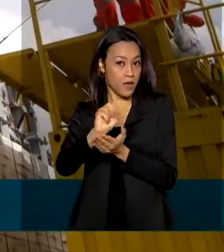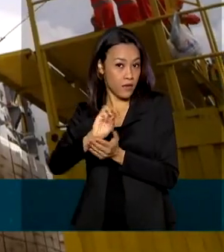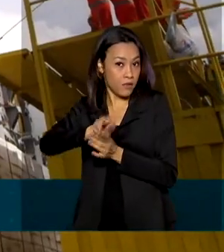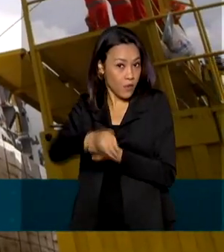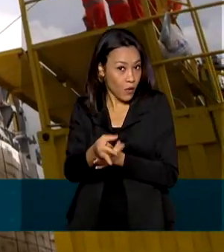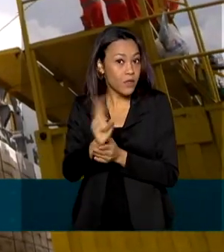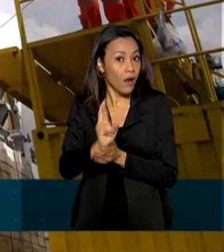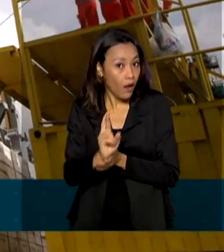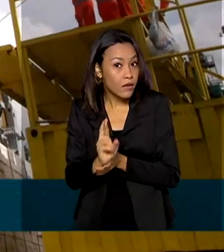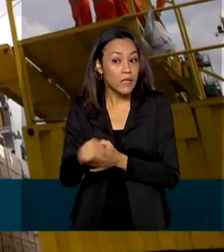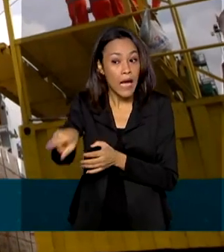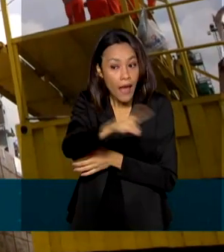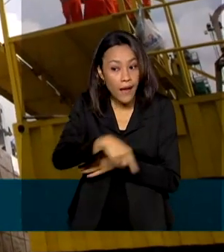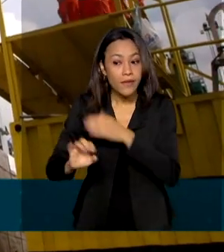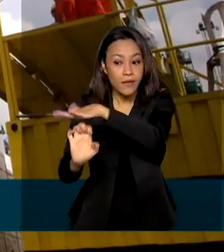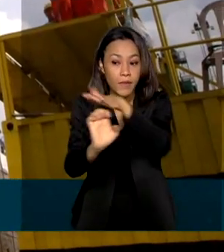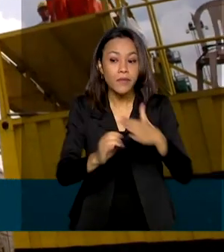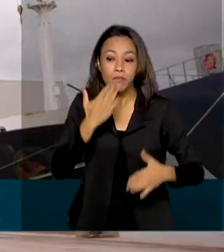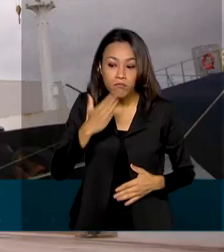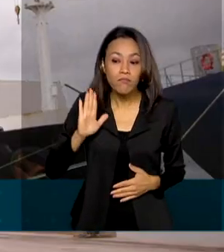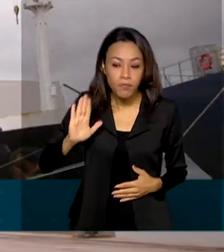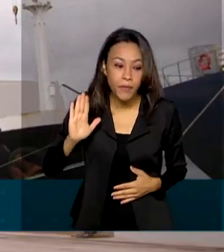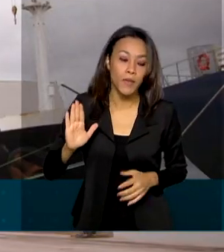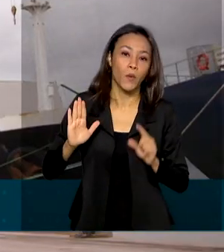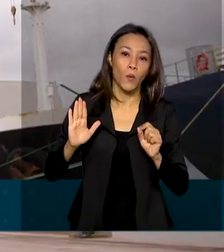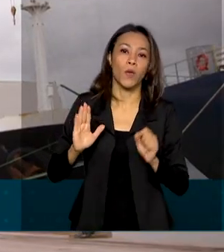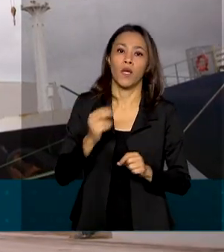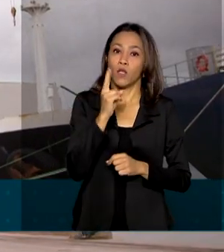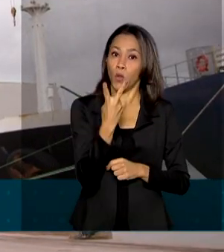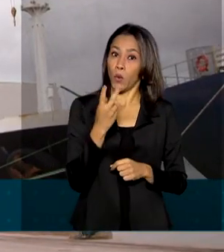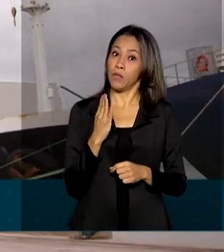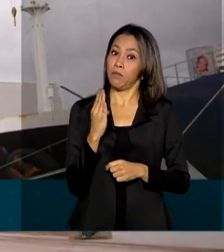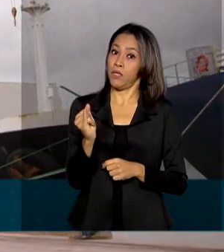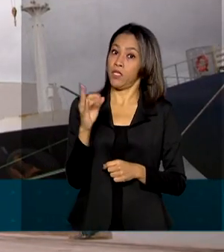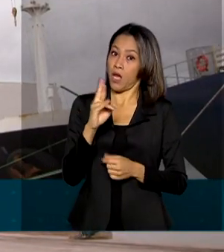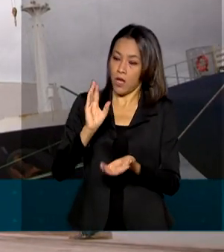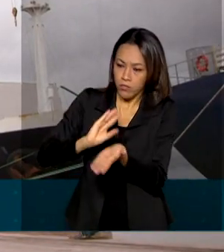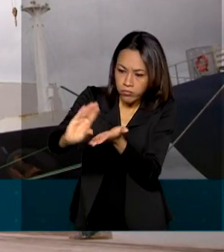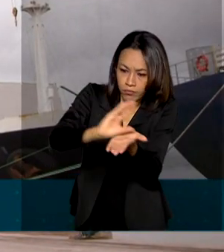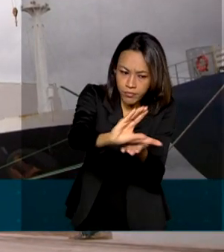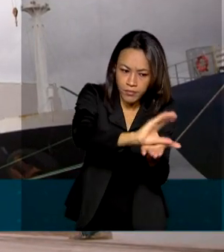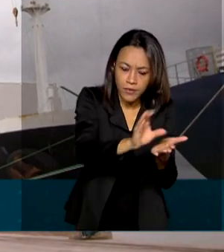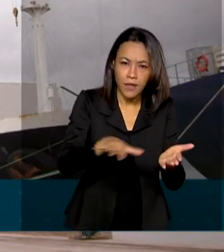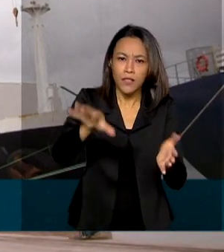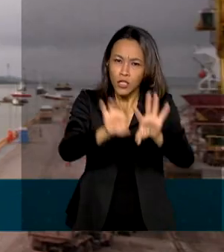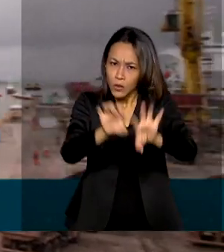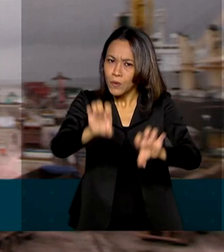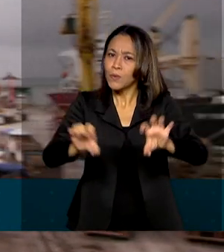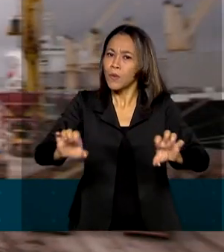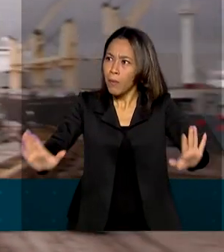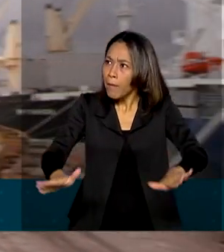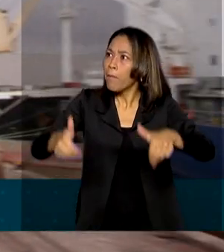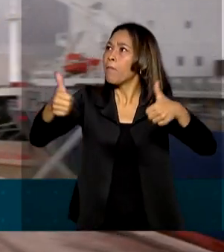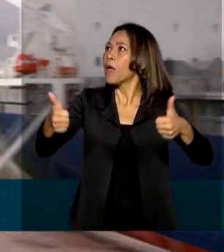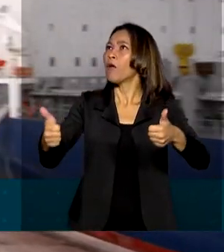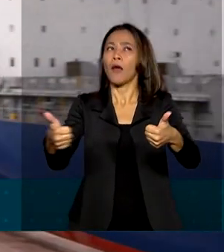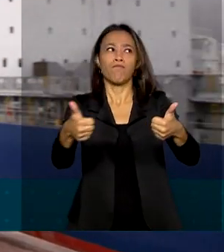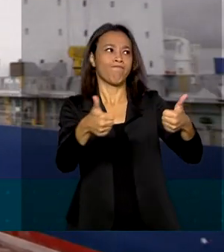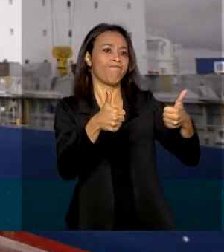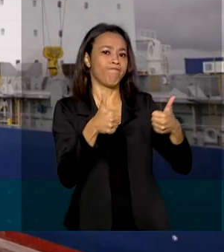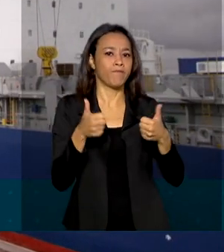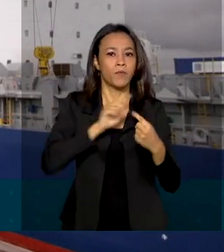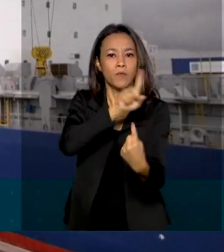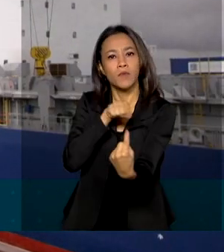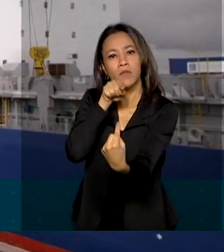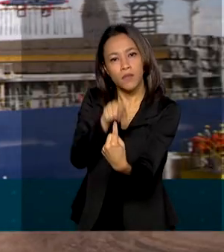As empresas se comprometeram a investir cerca de dois bilhões de reais em melhorias nesses portos. A expectativa é